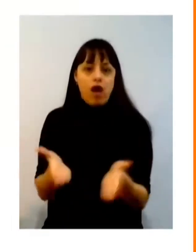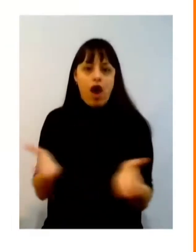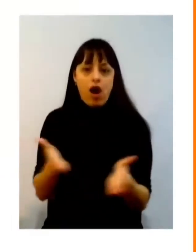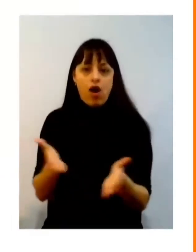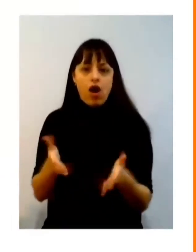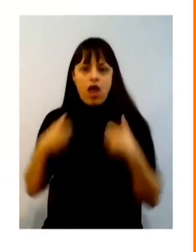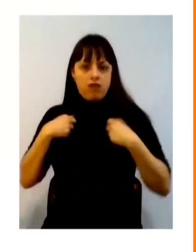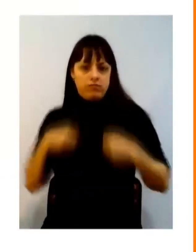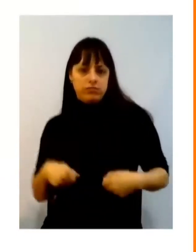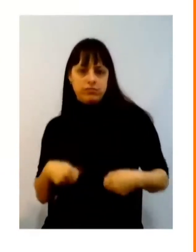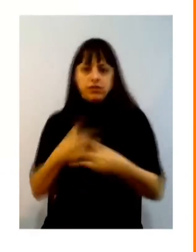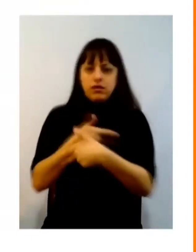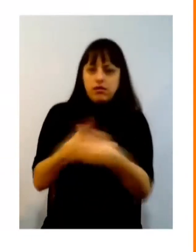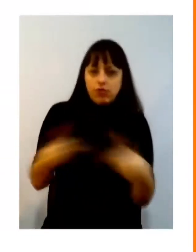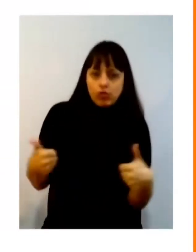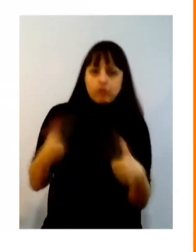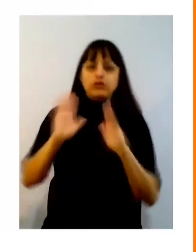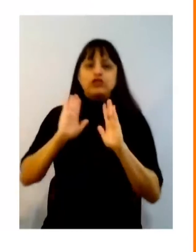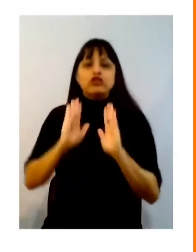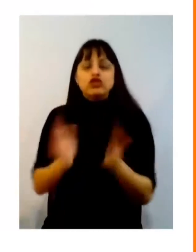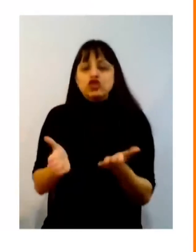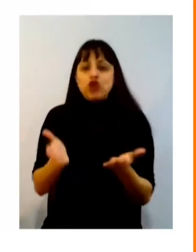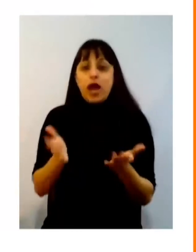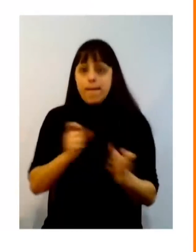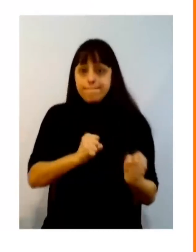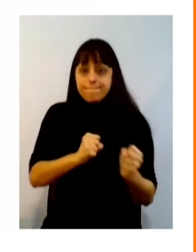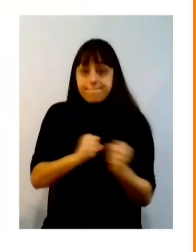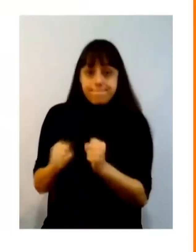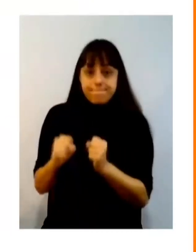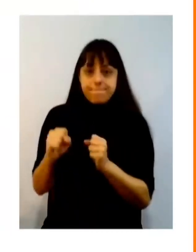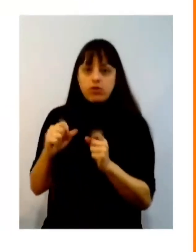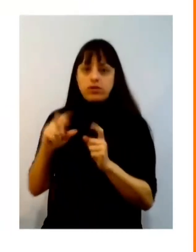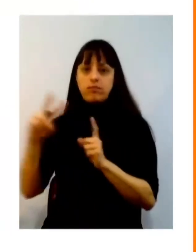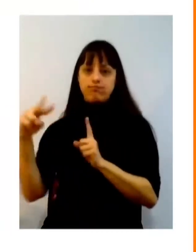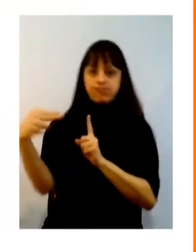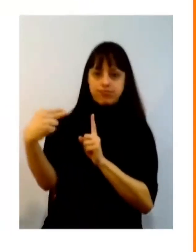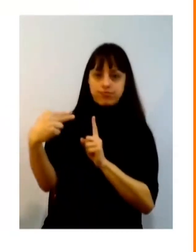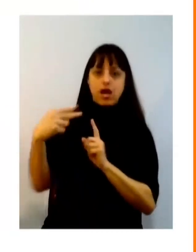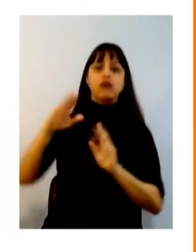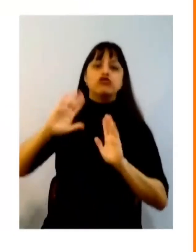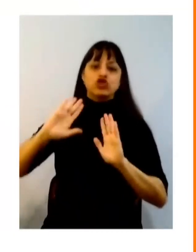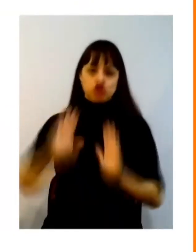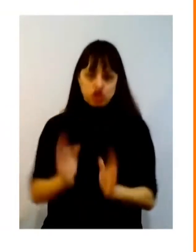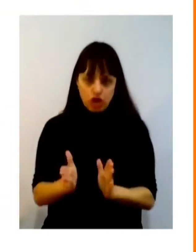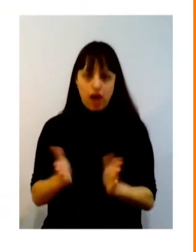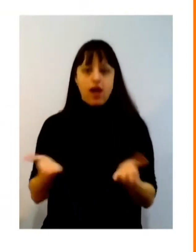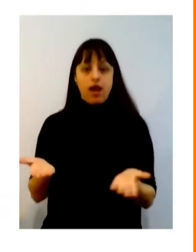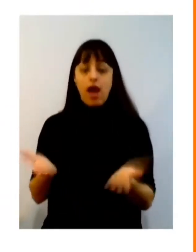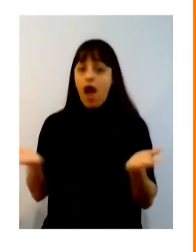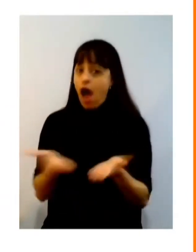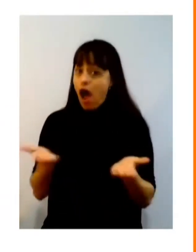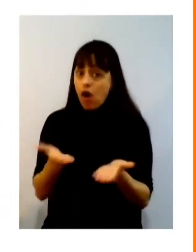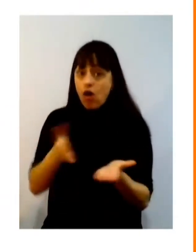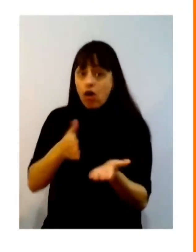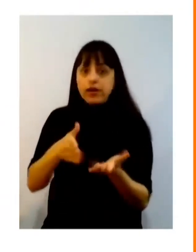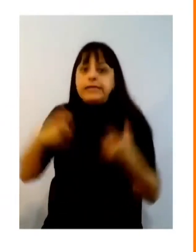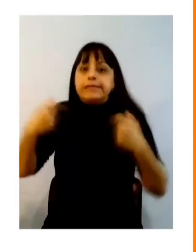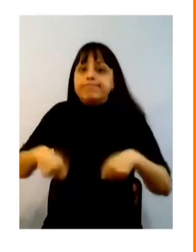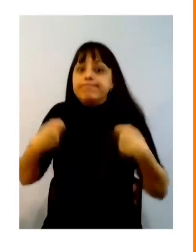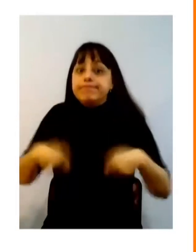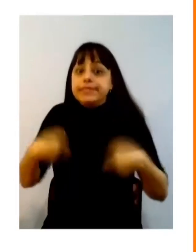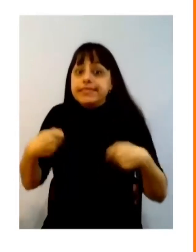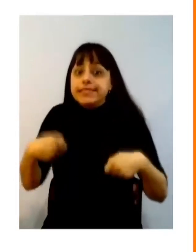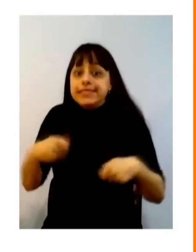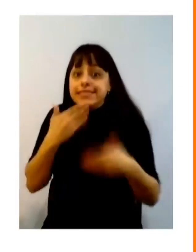de potência para ela entendeu então as reivindicações são outras entendeu está num outro